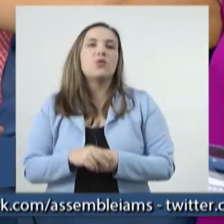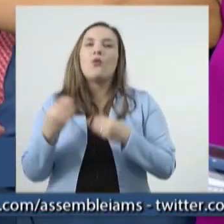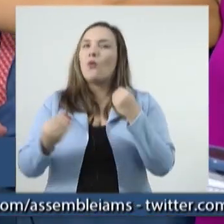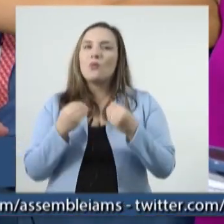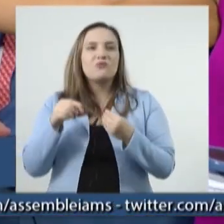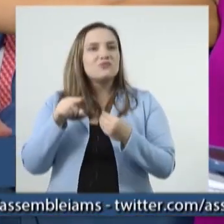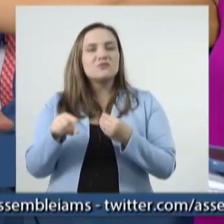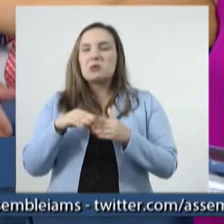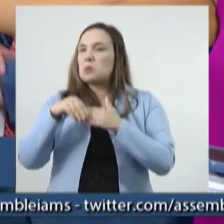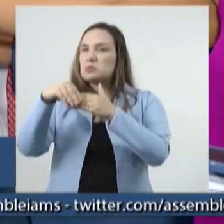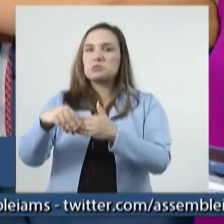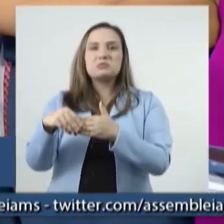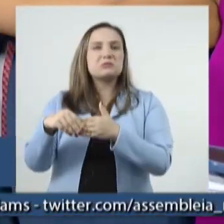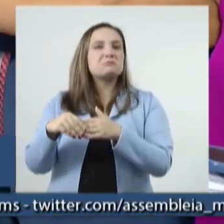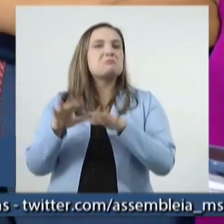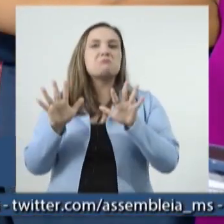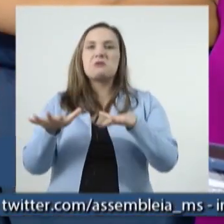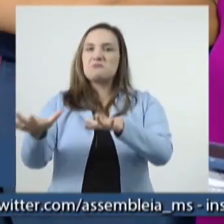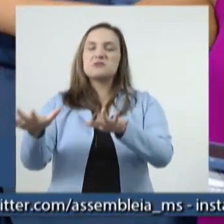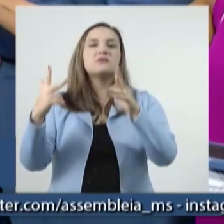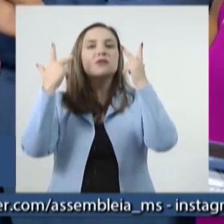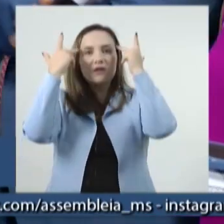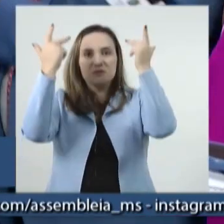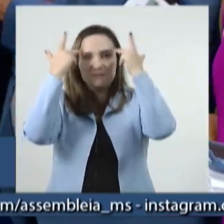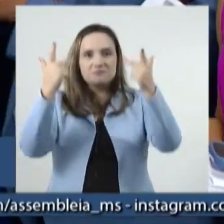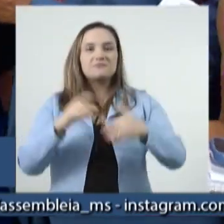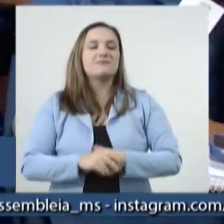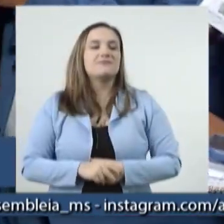como vocês têm conduzido essa manifestação. Muito obrigado.